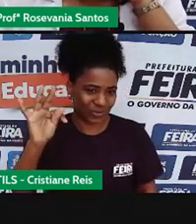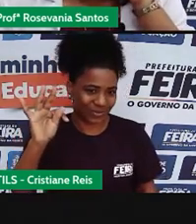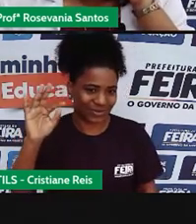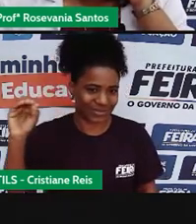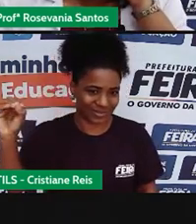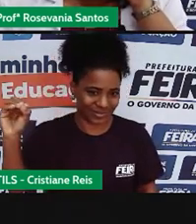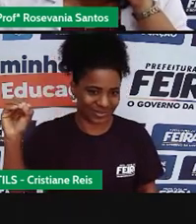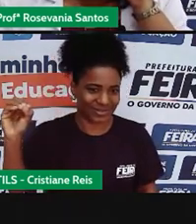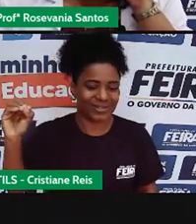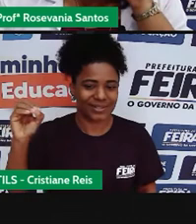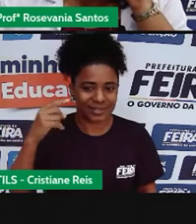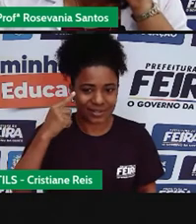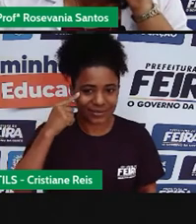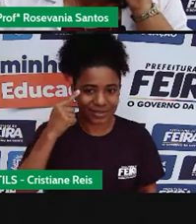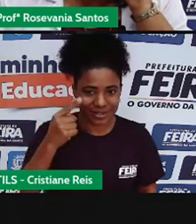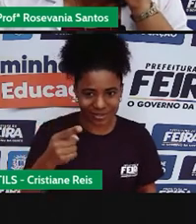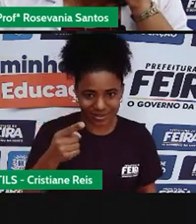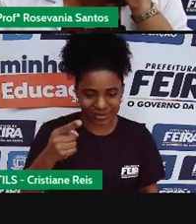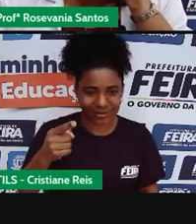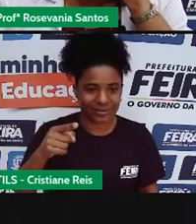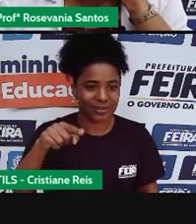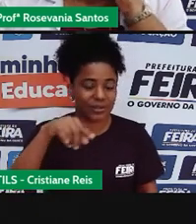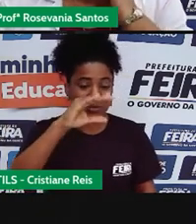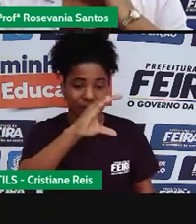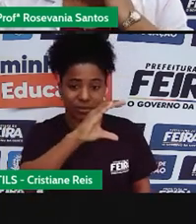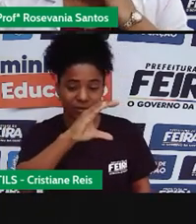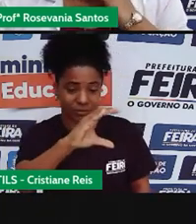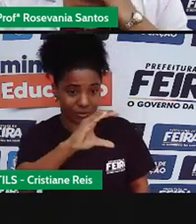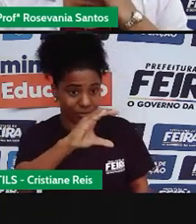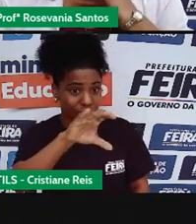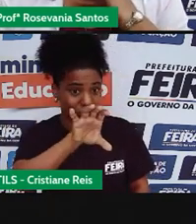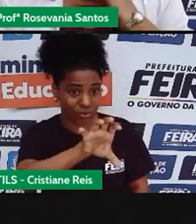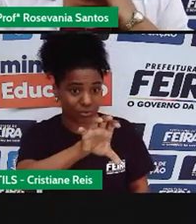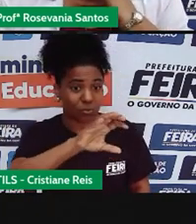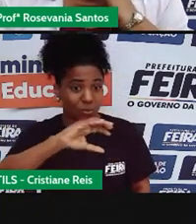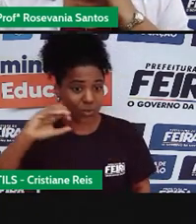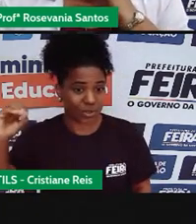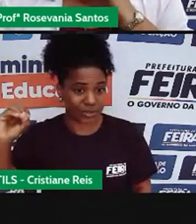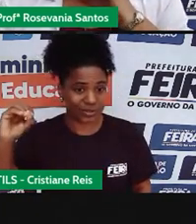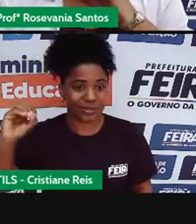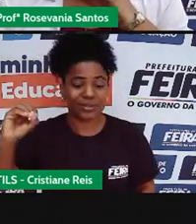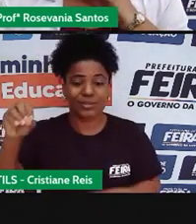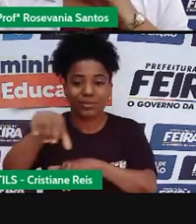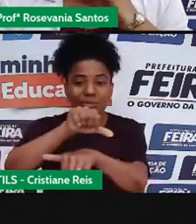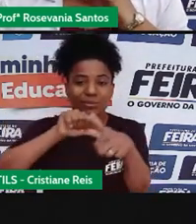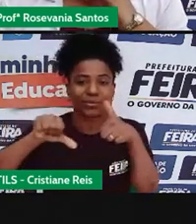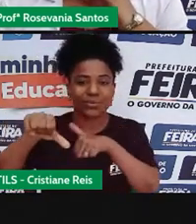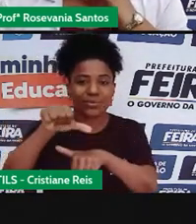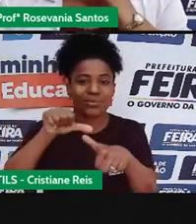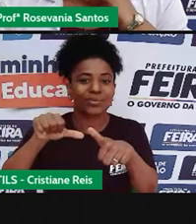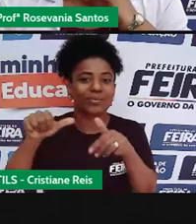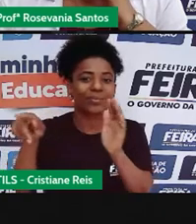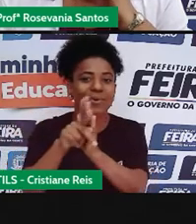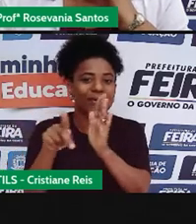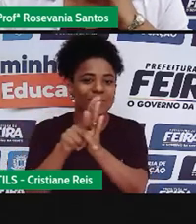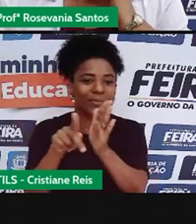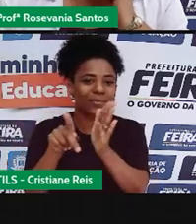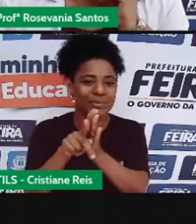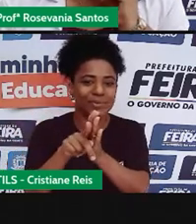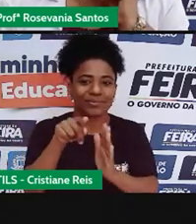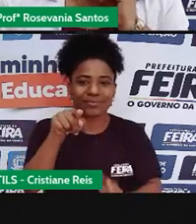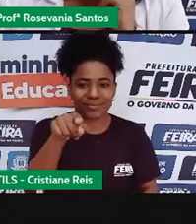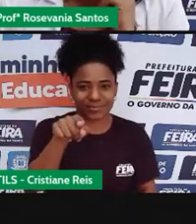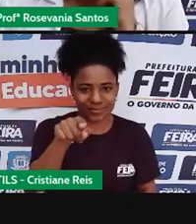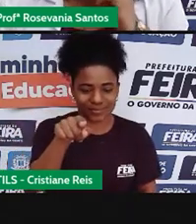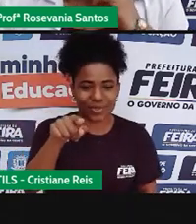e ele saiu da região centro-oeste, porque esse pedaço é perfeito de centro-oeste, e começou a fazer parte, né, compor a